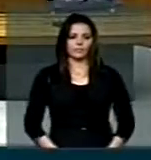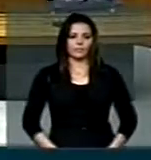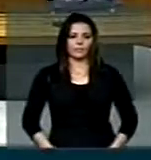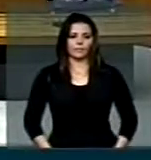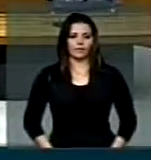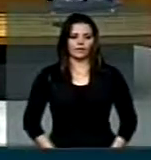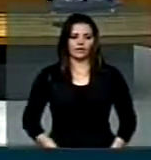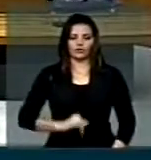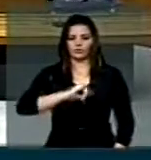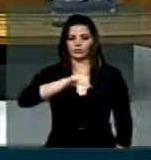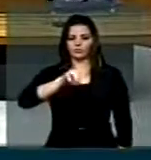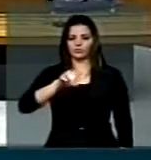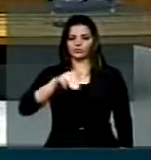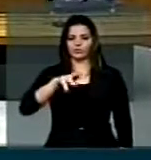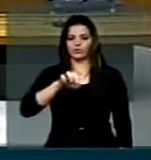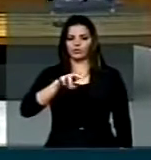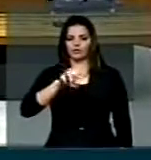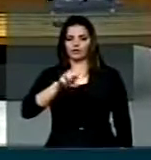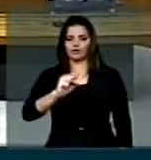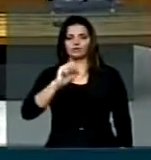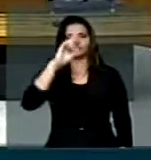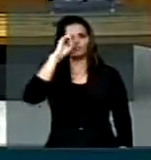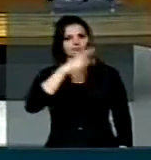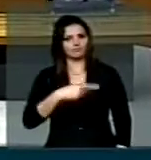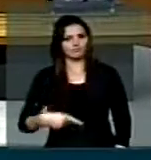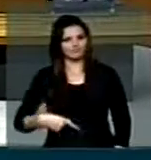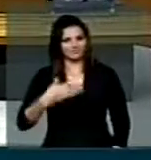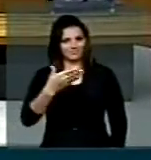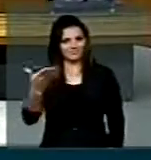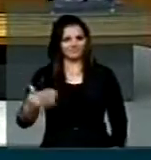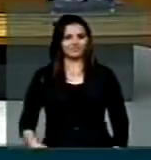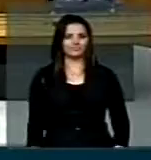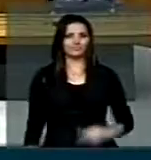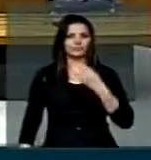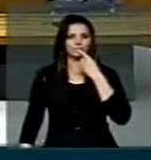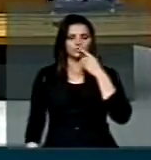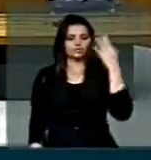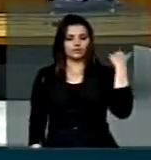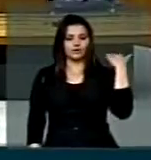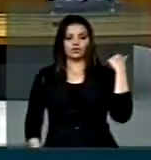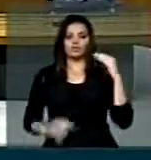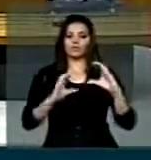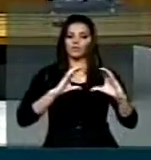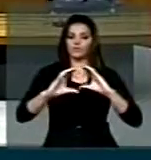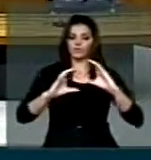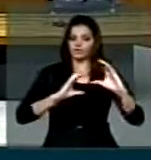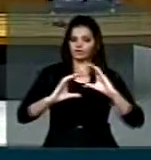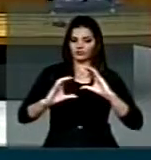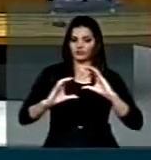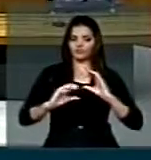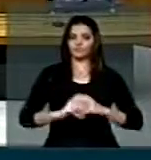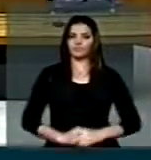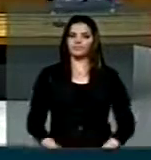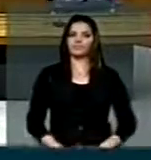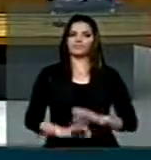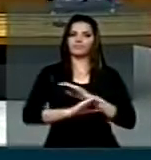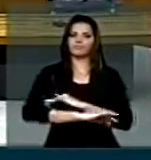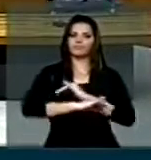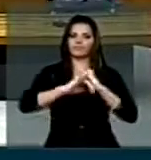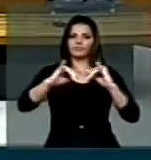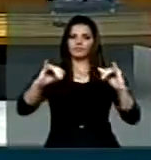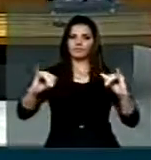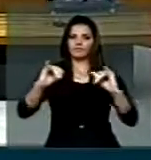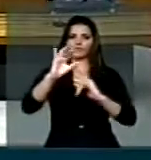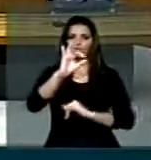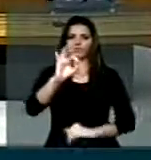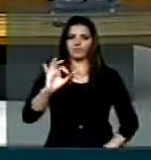João Moraes. Senhor Presidente, recentemente os meios de comunicação informaram o